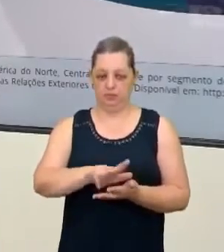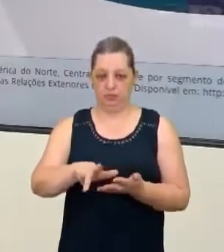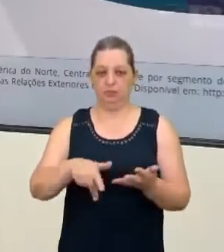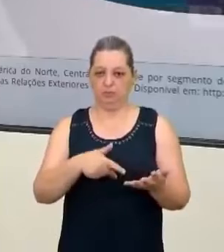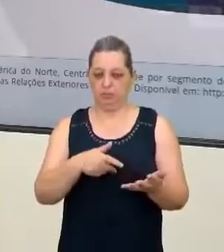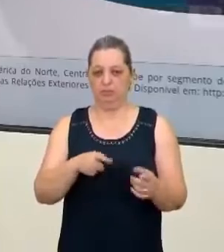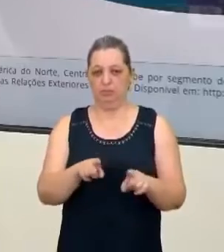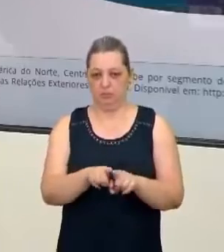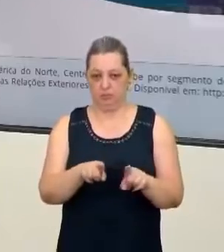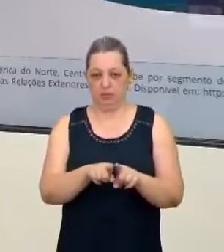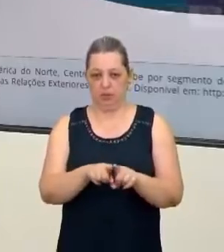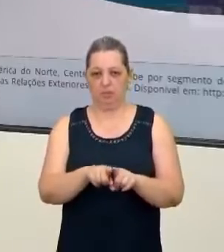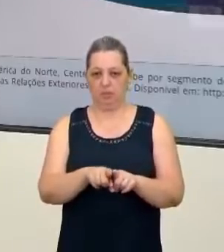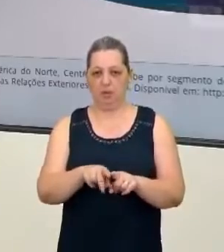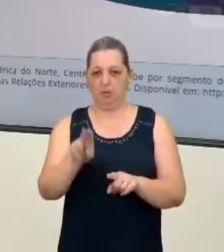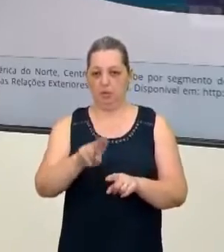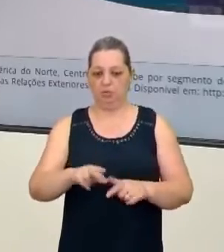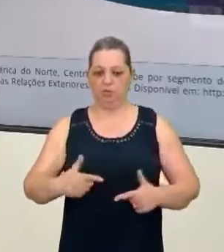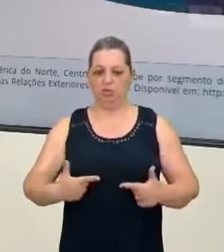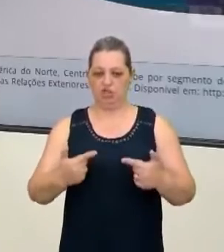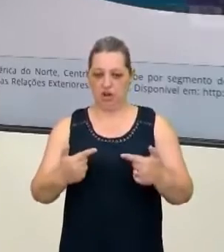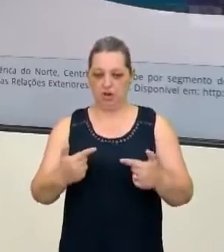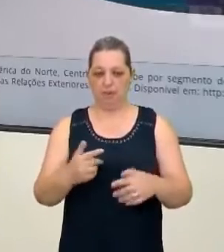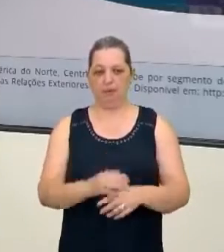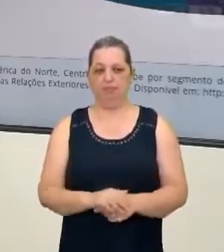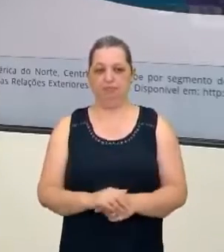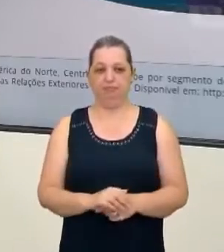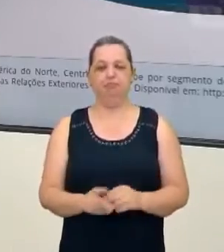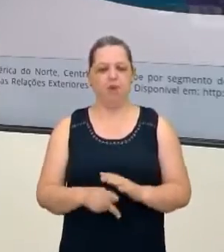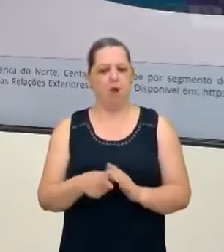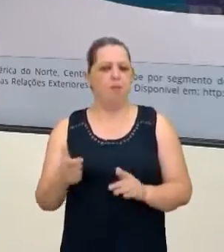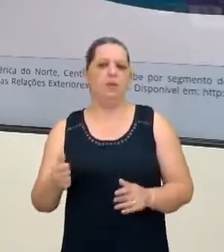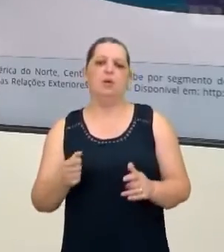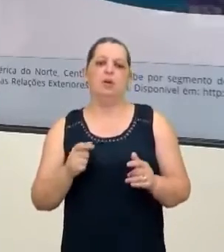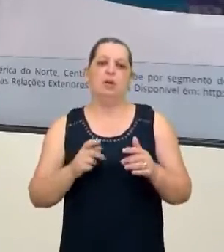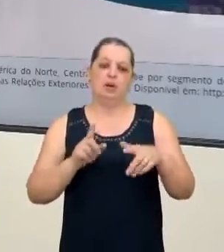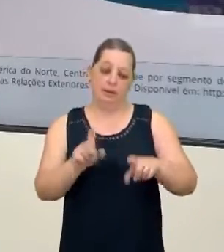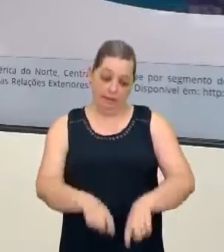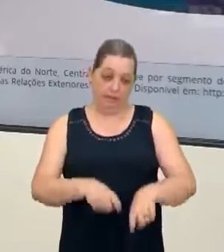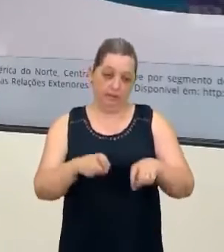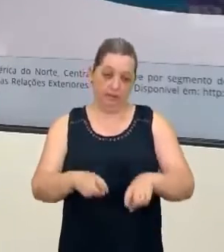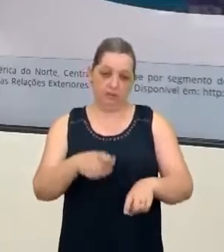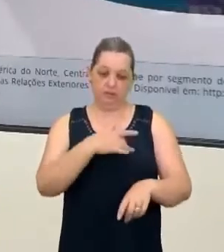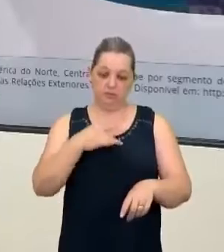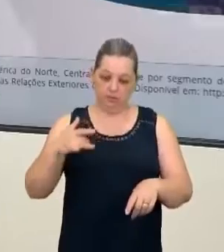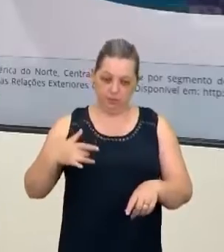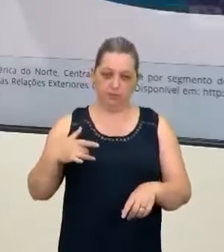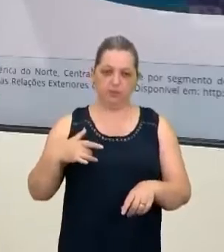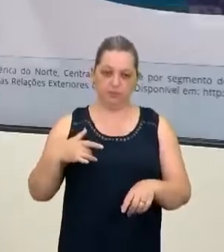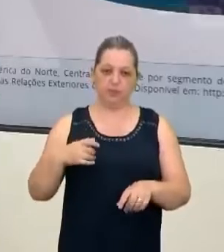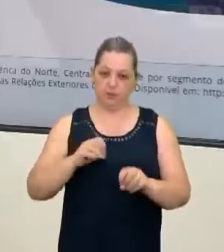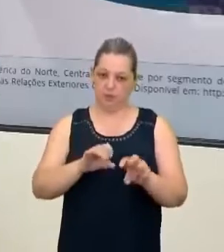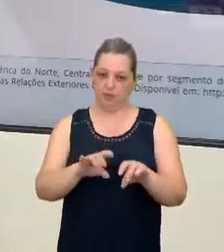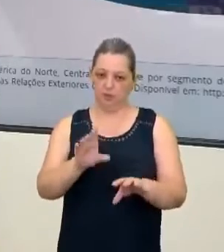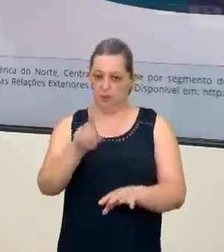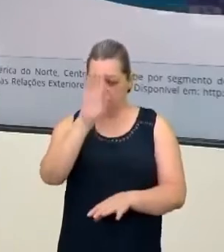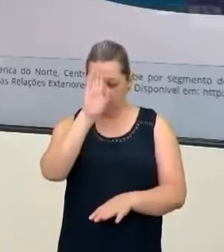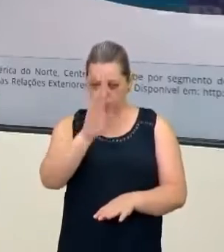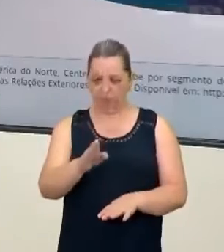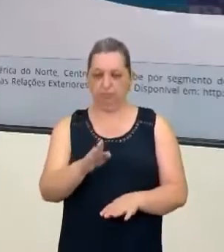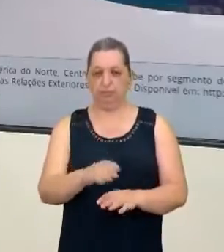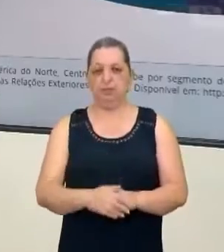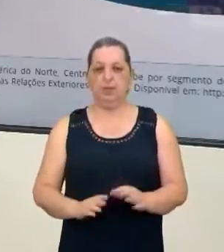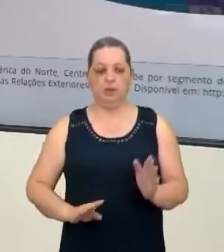do armamento, tá certo? Mas é importante a educação, agricultura e a saúde tá aí no patamar das